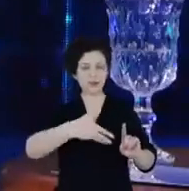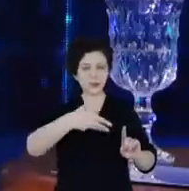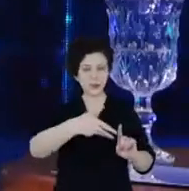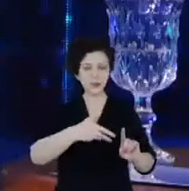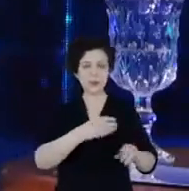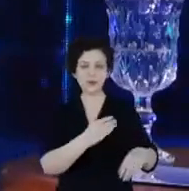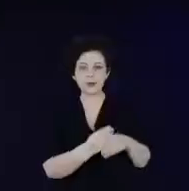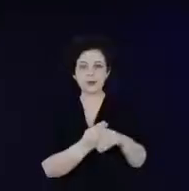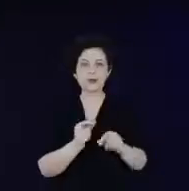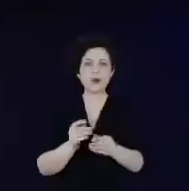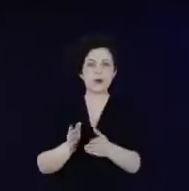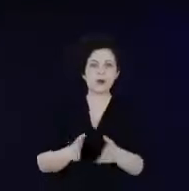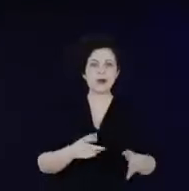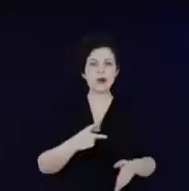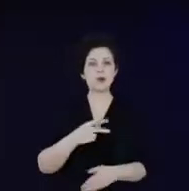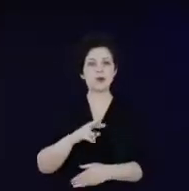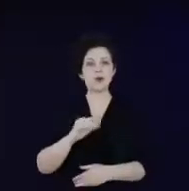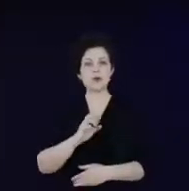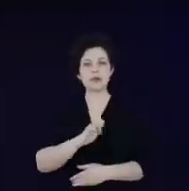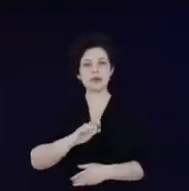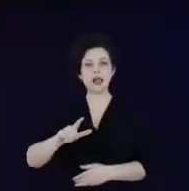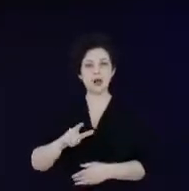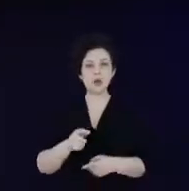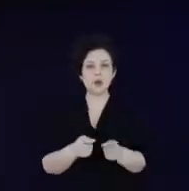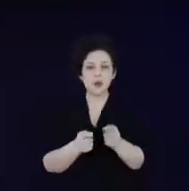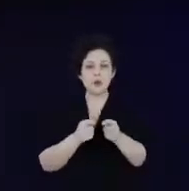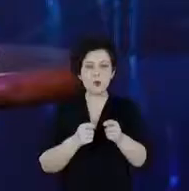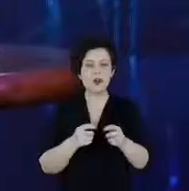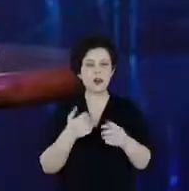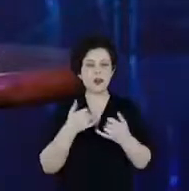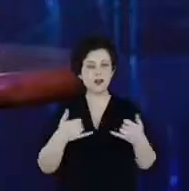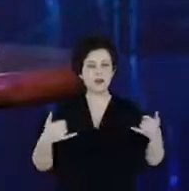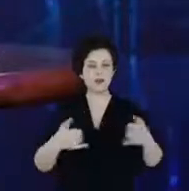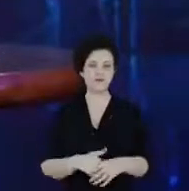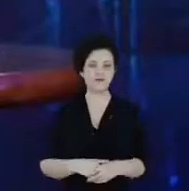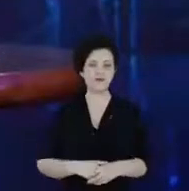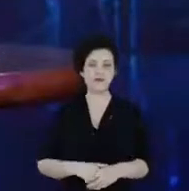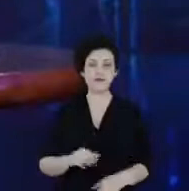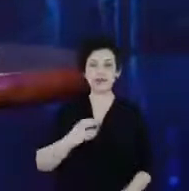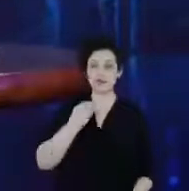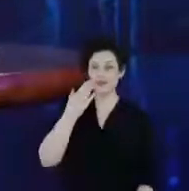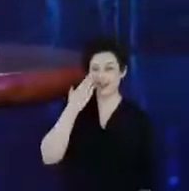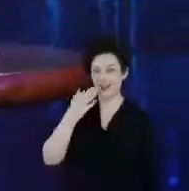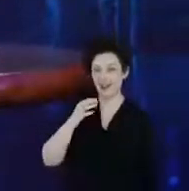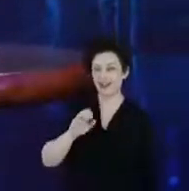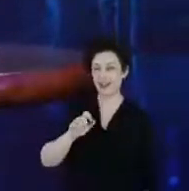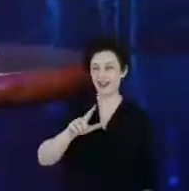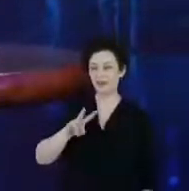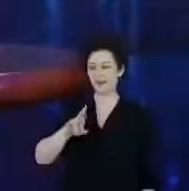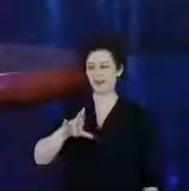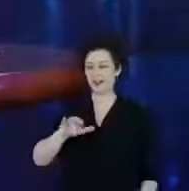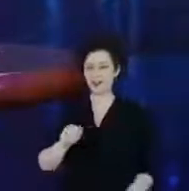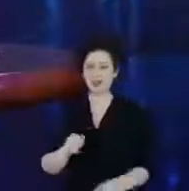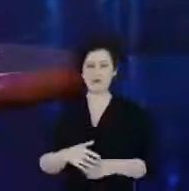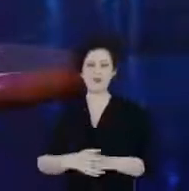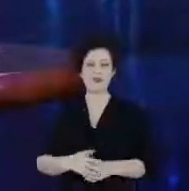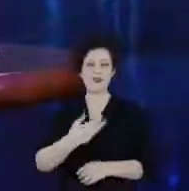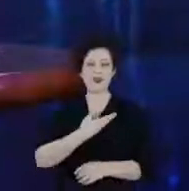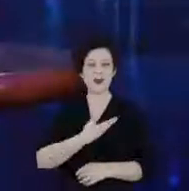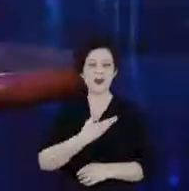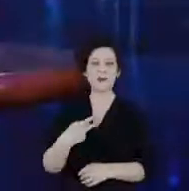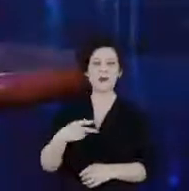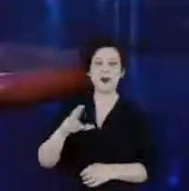gente sobre o Procel. Boa tarde. Obrigado, Elvira. Vou cumprimentar também o colega aqui, o Paulo, o